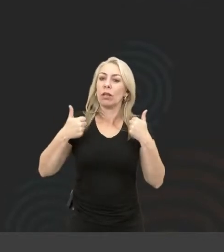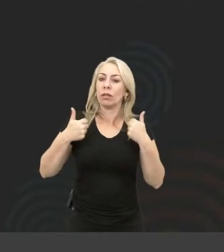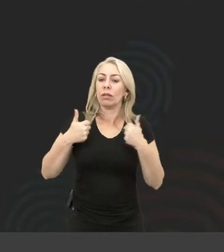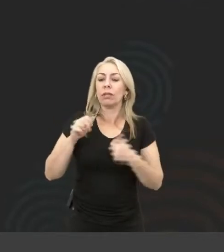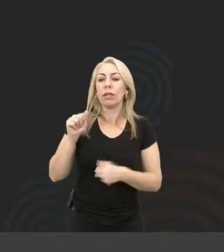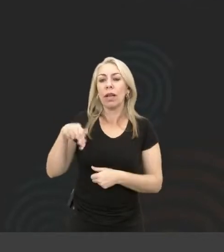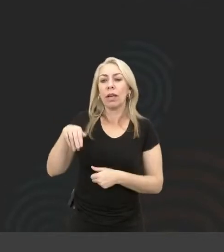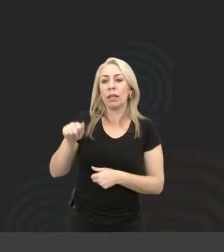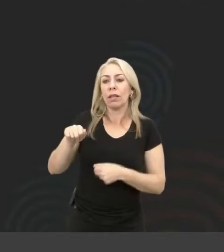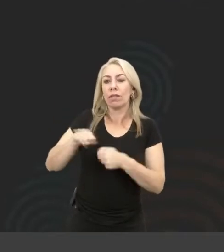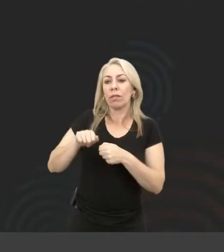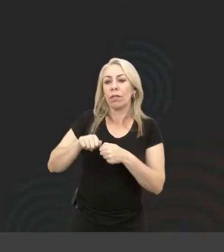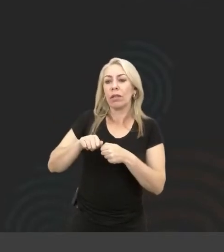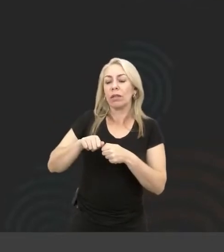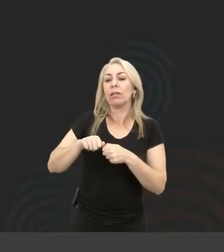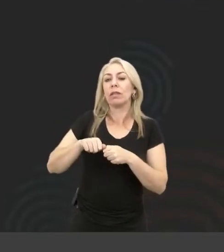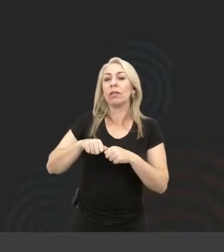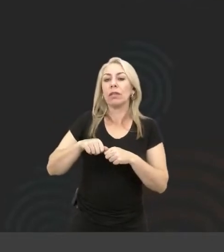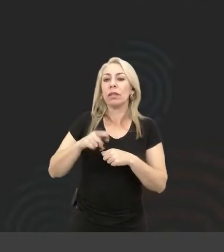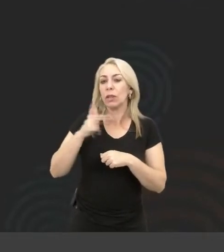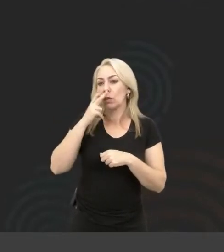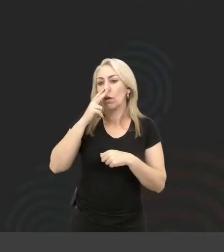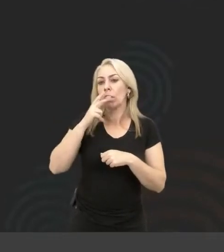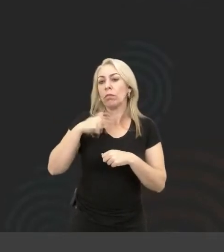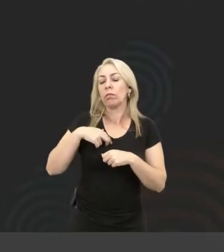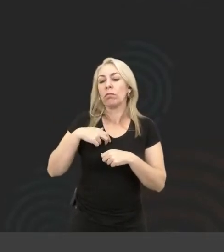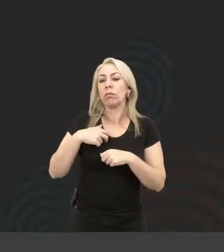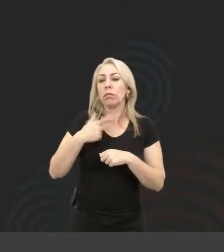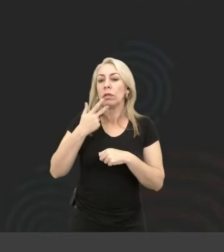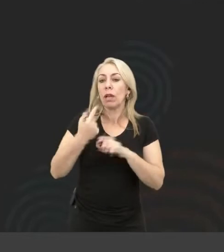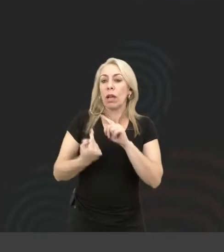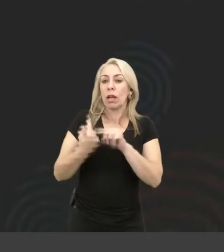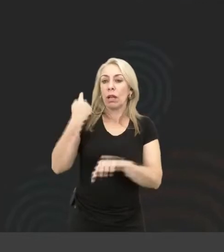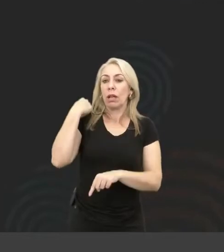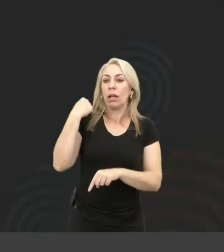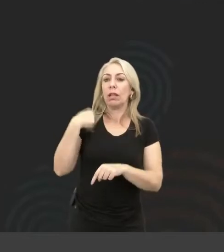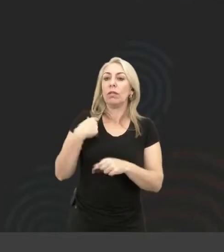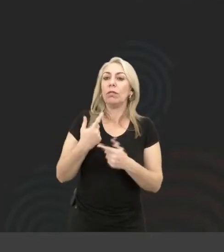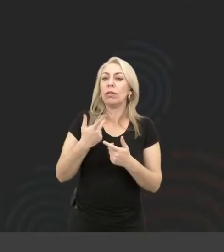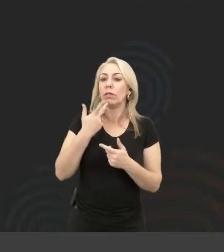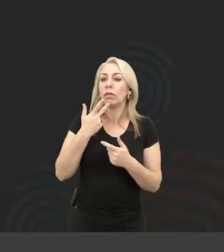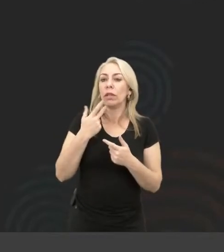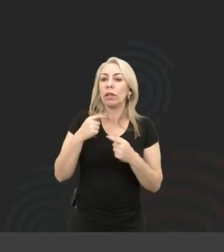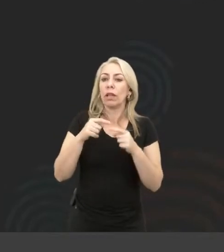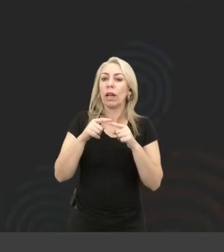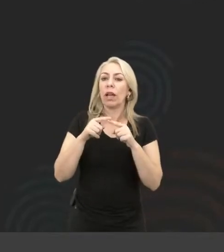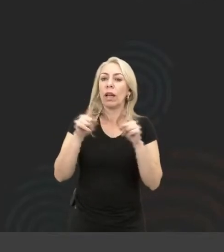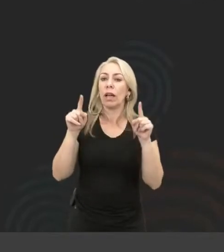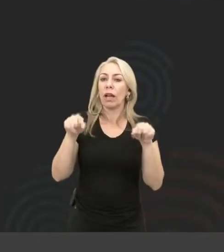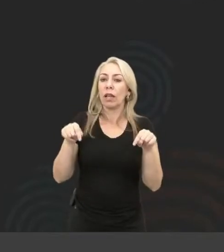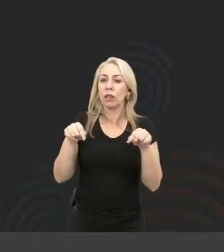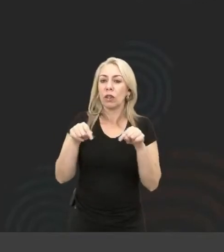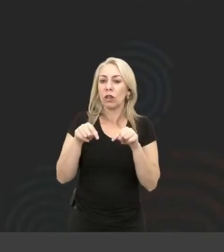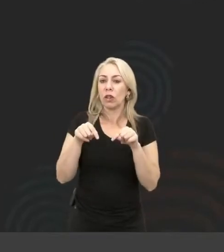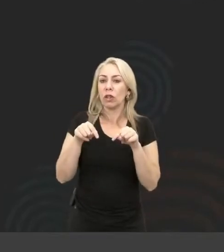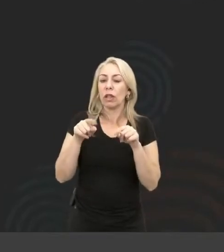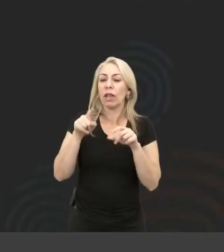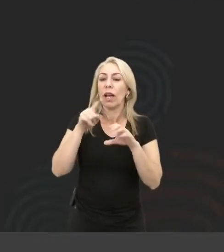o balanço lá atrás, falando que ela usa a caixinha redonda, que eu também não posso falar o nome, senão já viu, né?